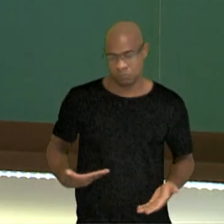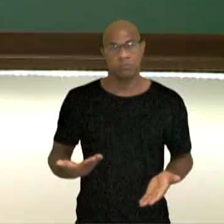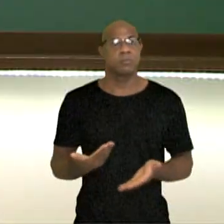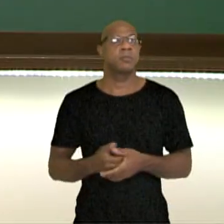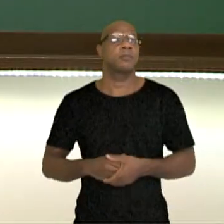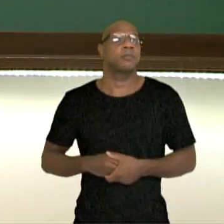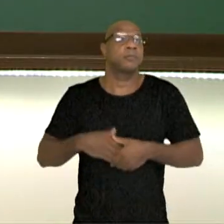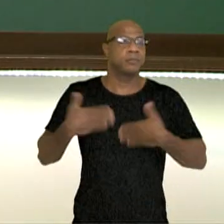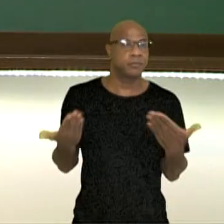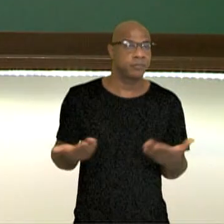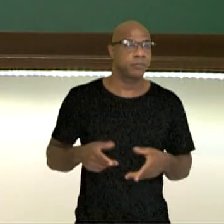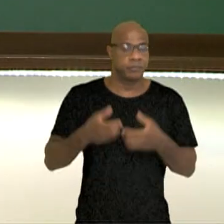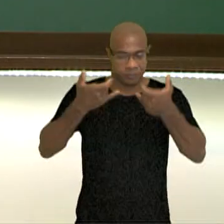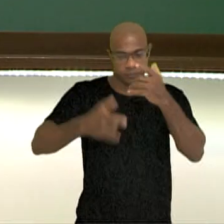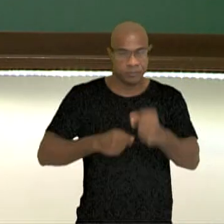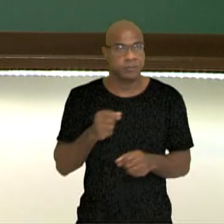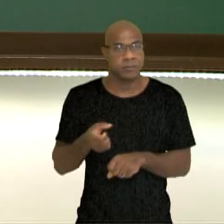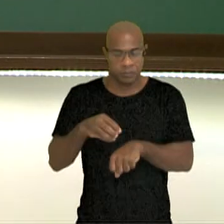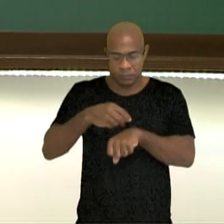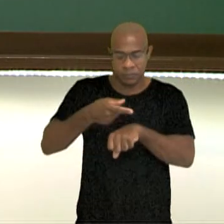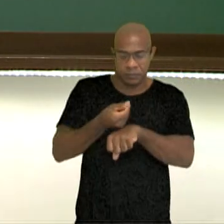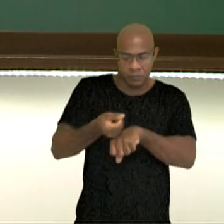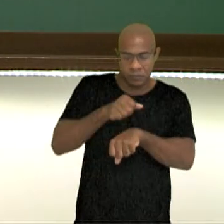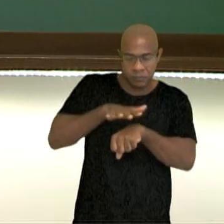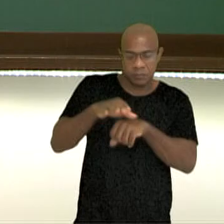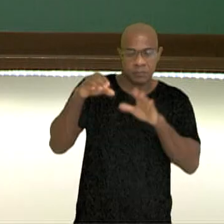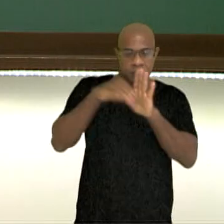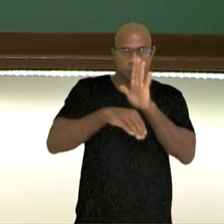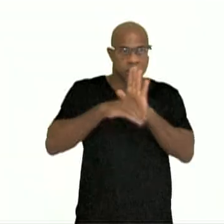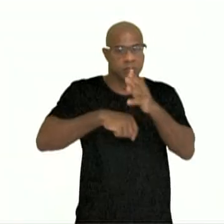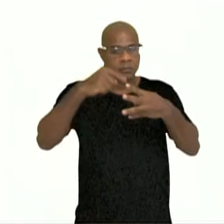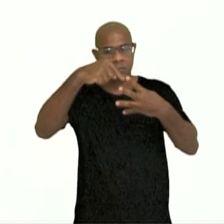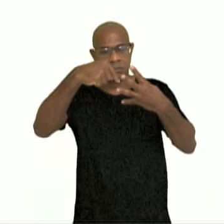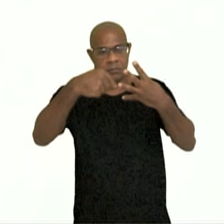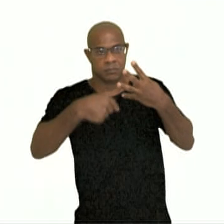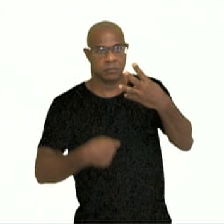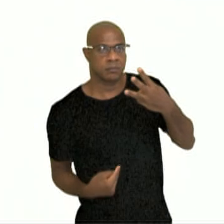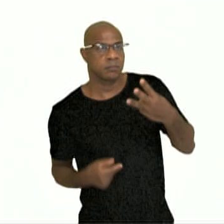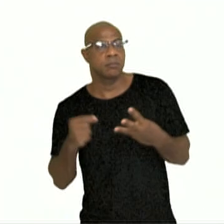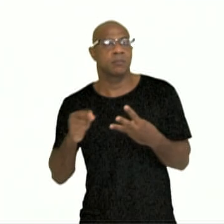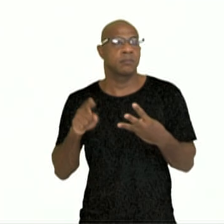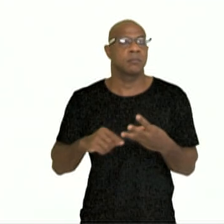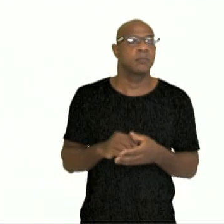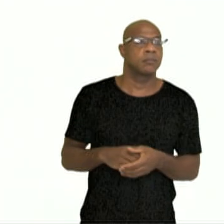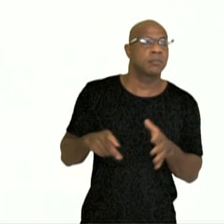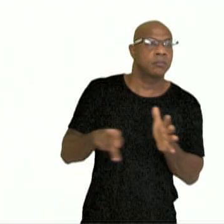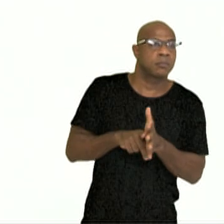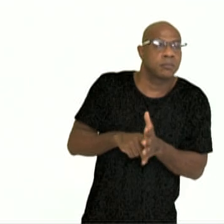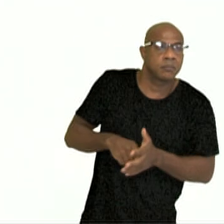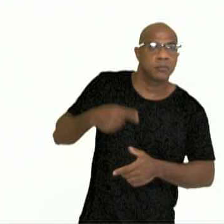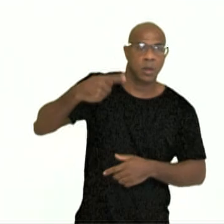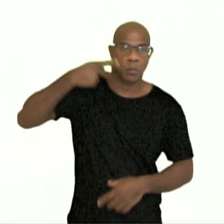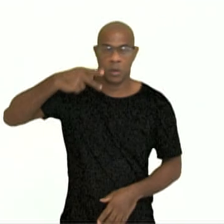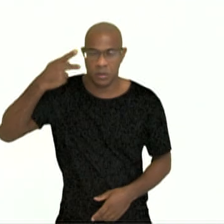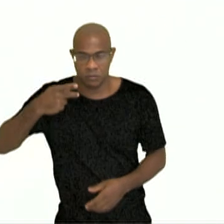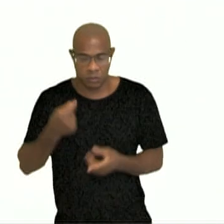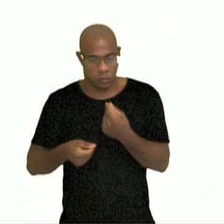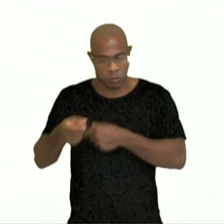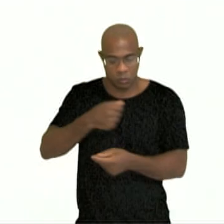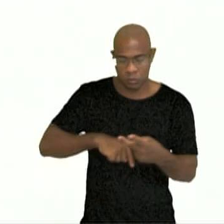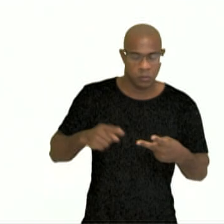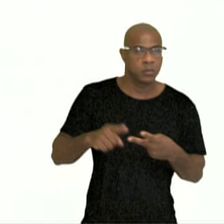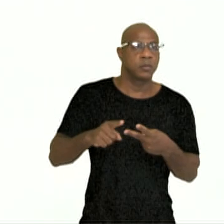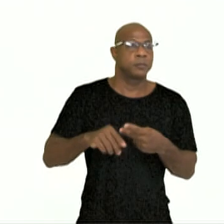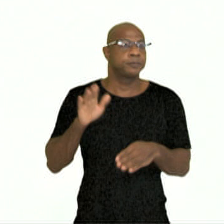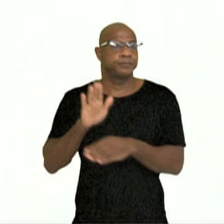Nesse quesito, vamos então delimitar o conceito de neoliberalismo. É uma doutrina política e econômica, defende uma